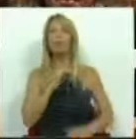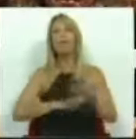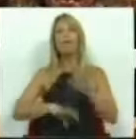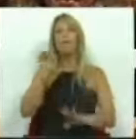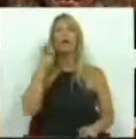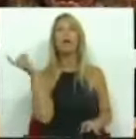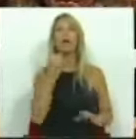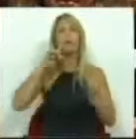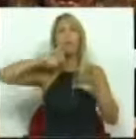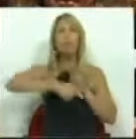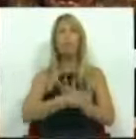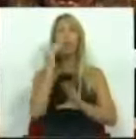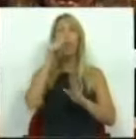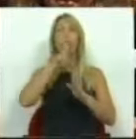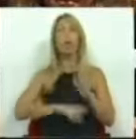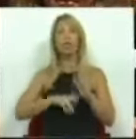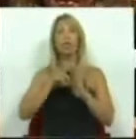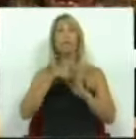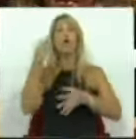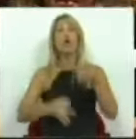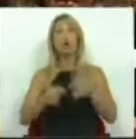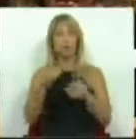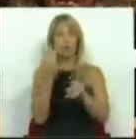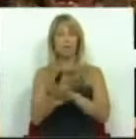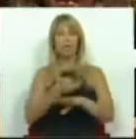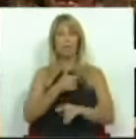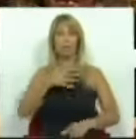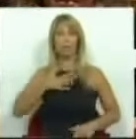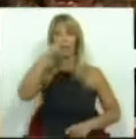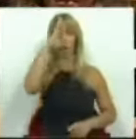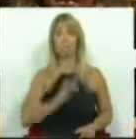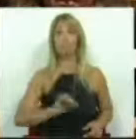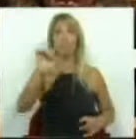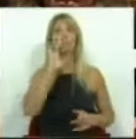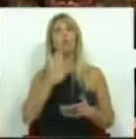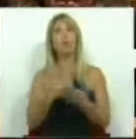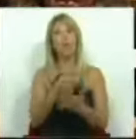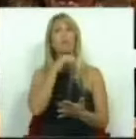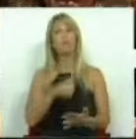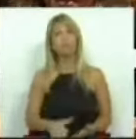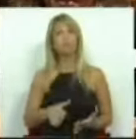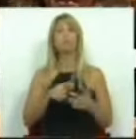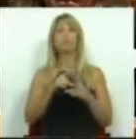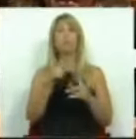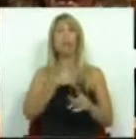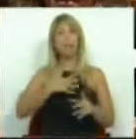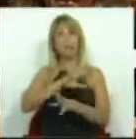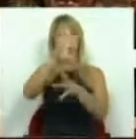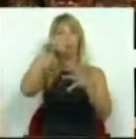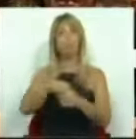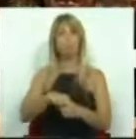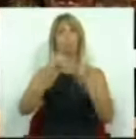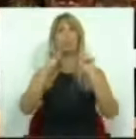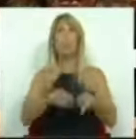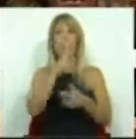profunda do regime jurídico do setor empresarial do Estado, de modo a permitir que as diversas entidades que o integrem passem a